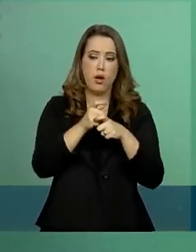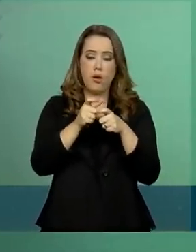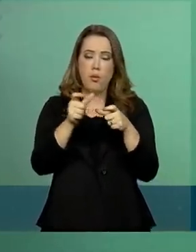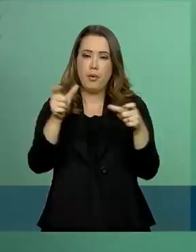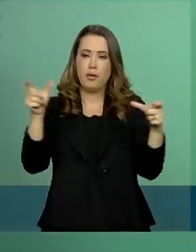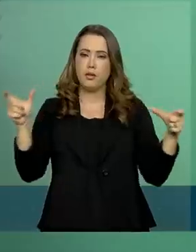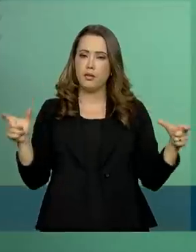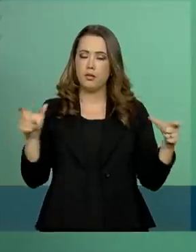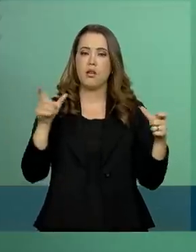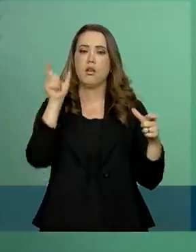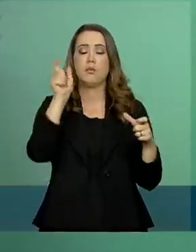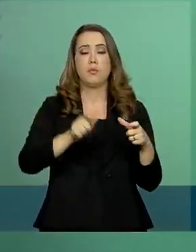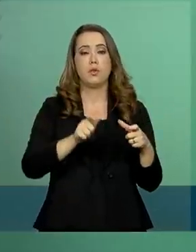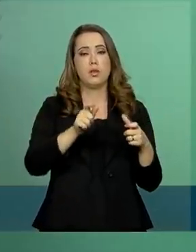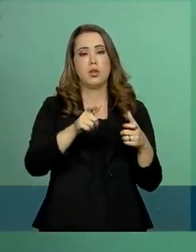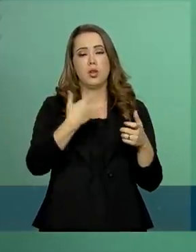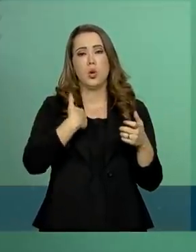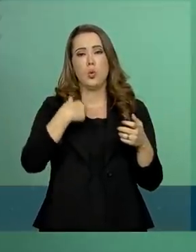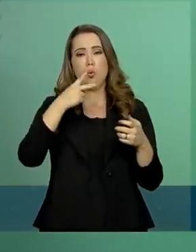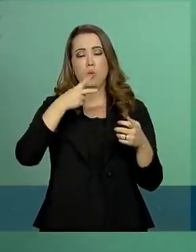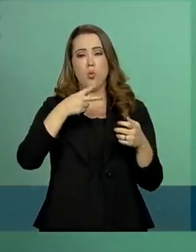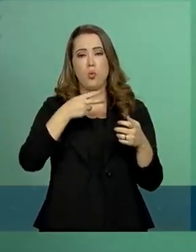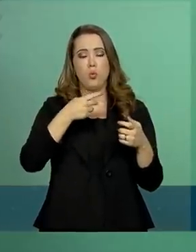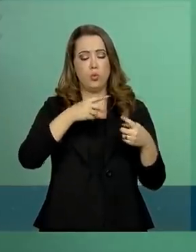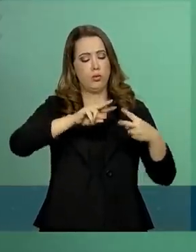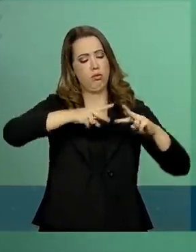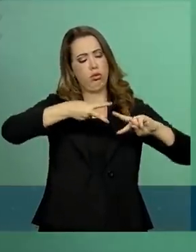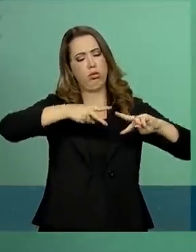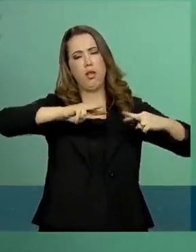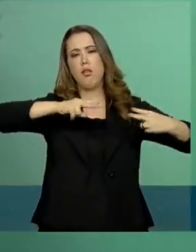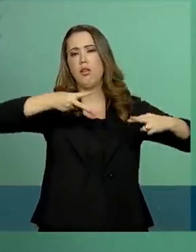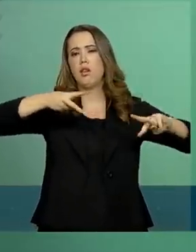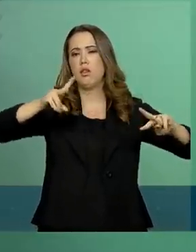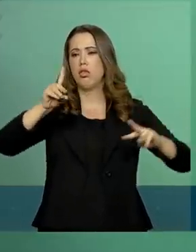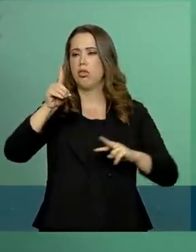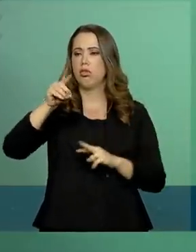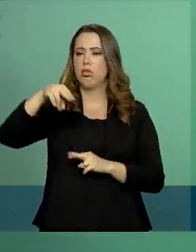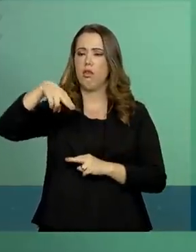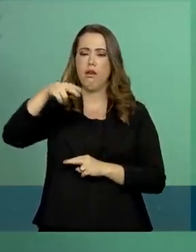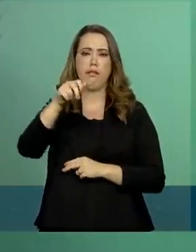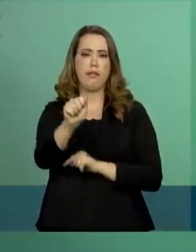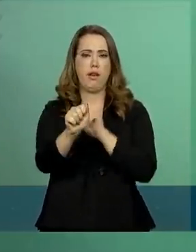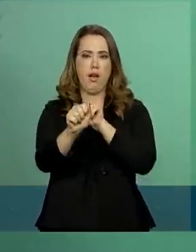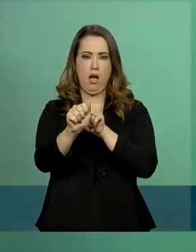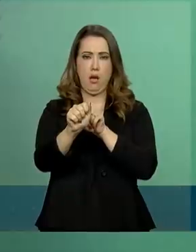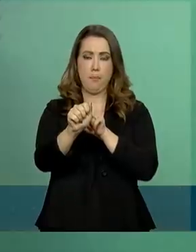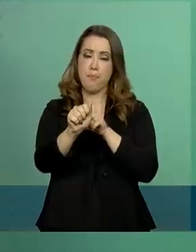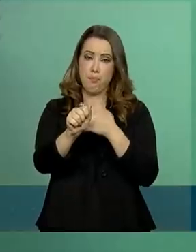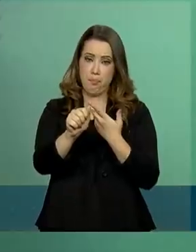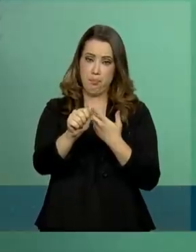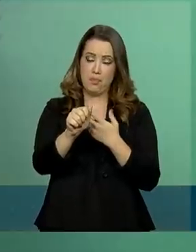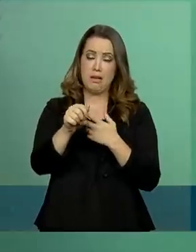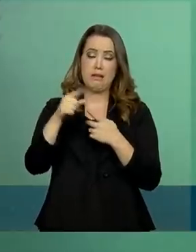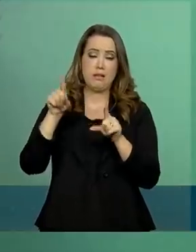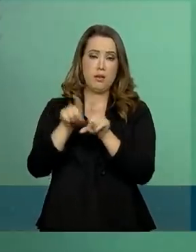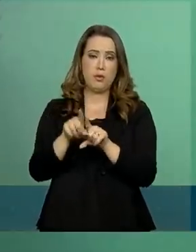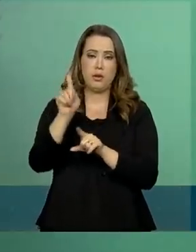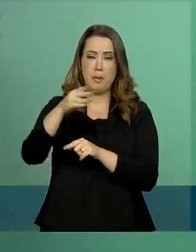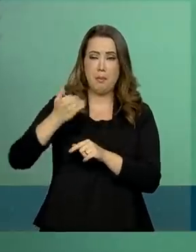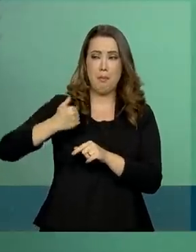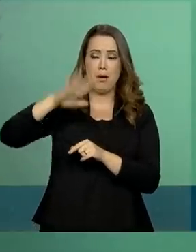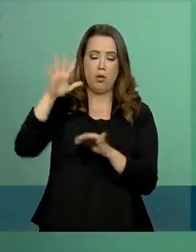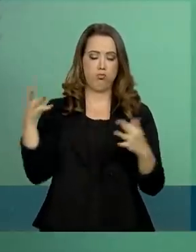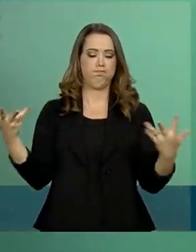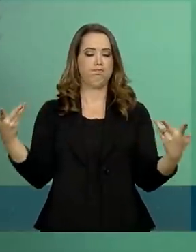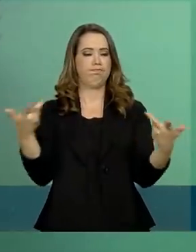o cadastro de registros biológicos no Banco Nacional de Perfis Genéticos, conferindo maior